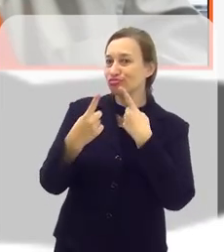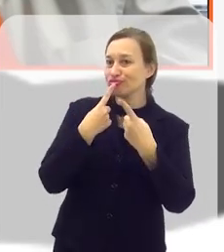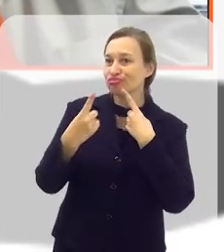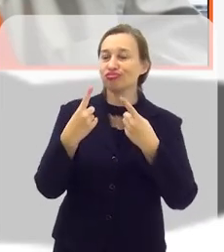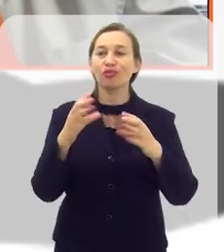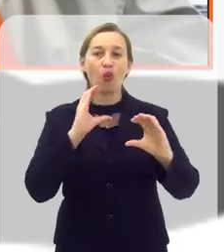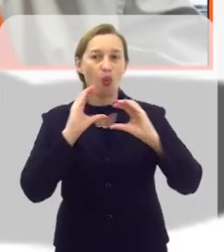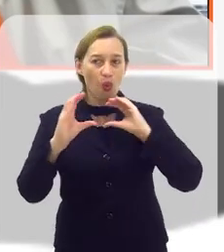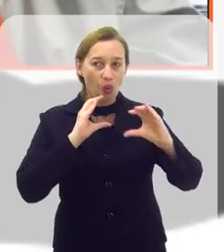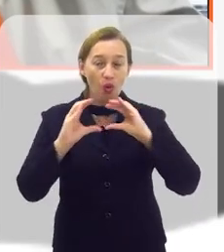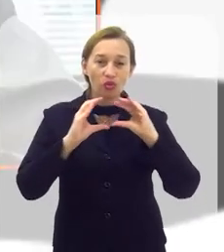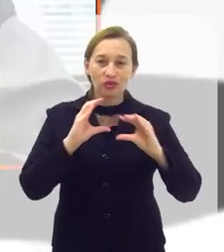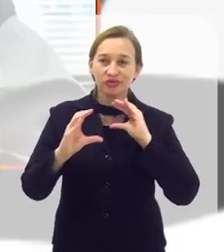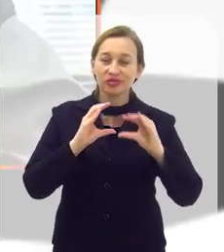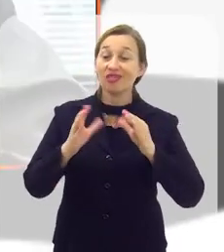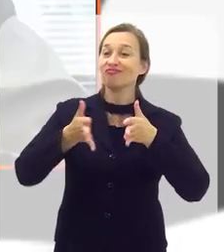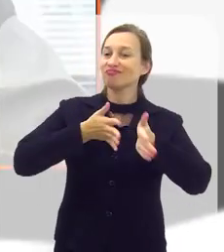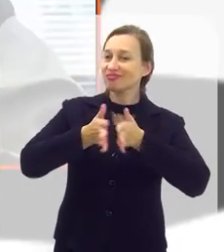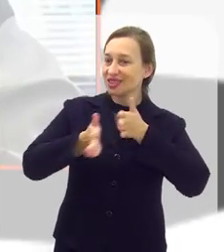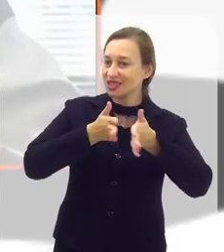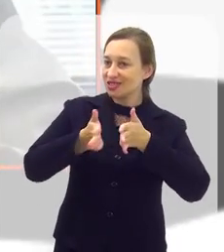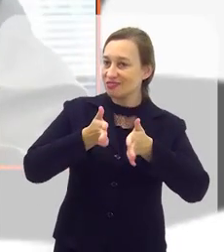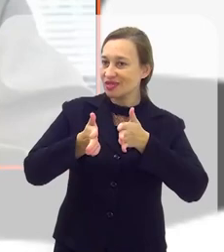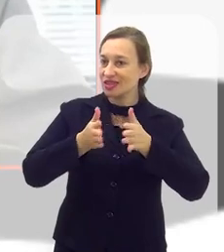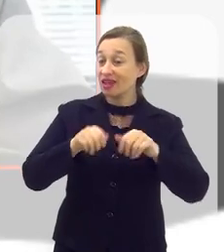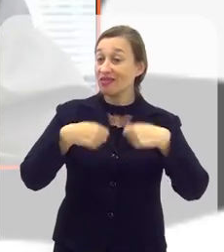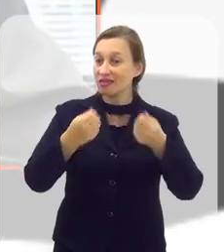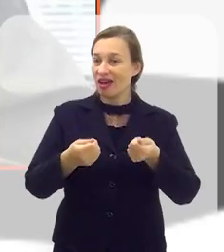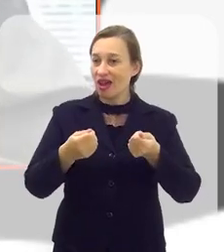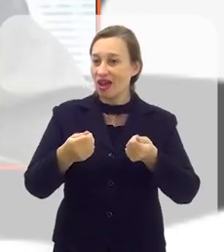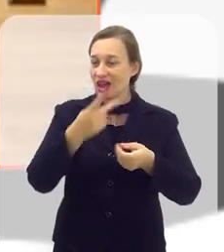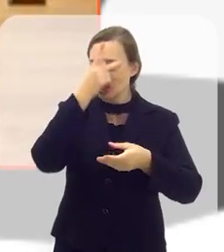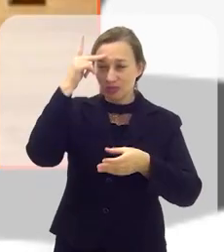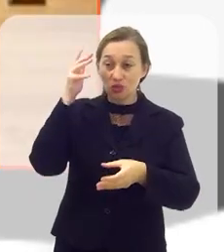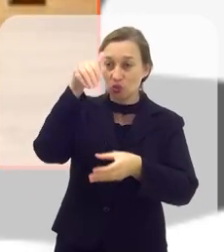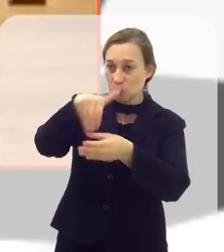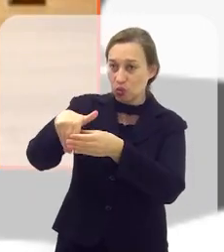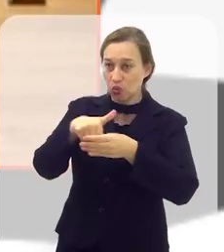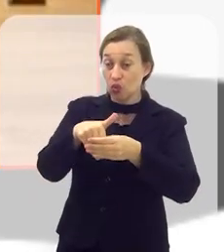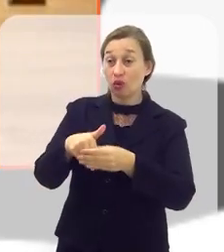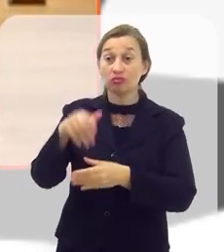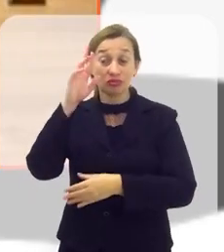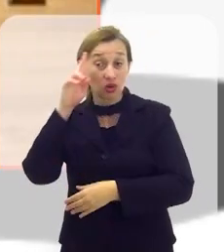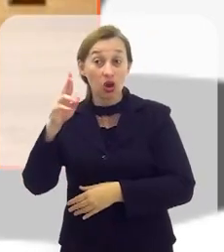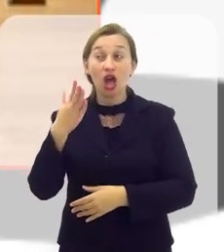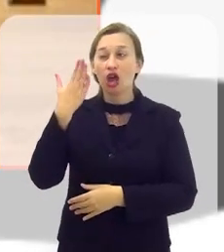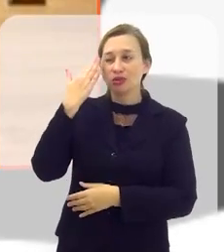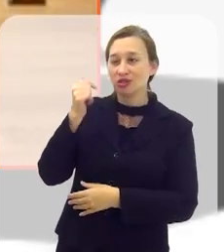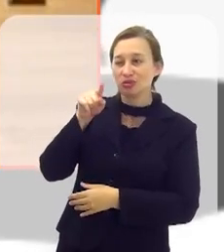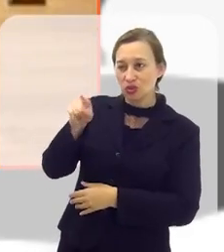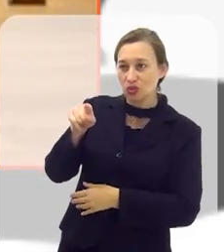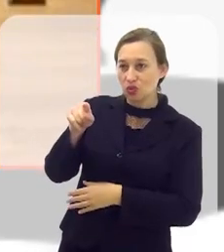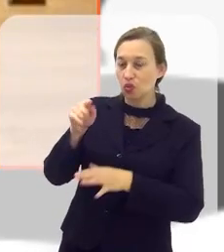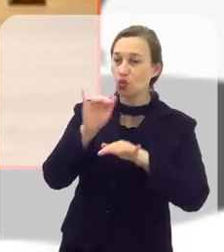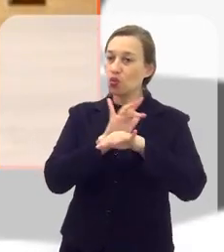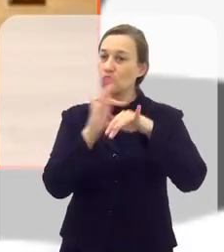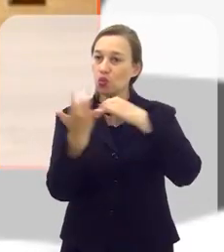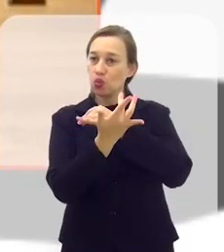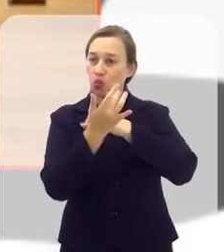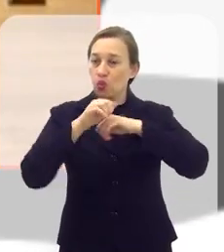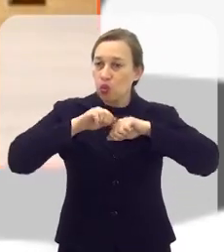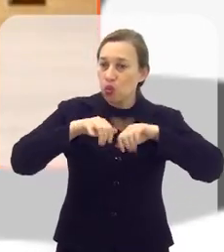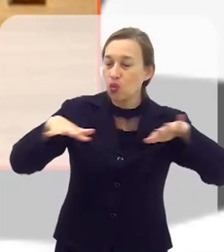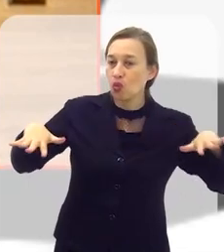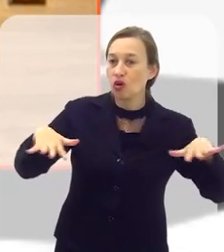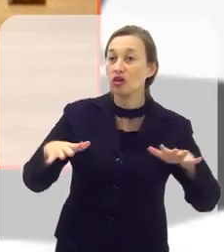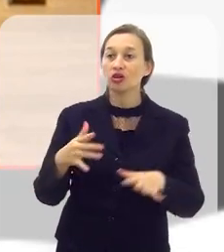diálogo, da comunicação, e que dá acessibilidade ao seu eleitor. Eu soube que o senhor divulga as suas redes